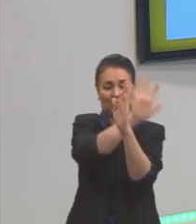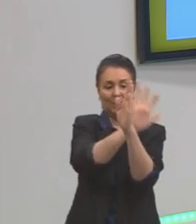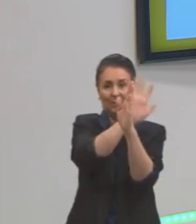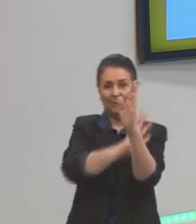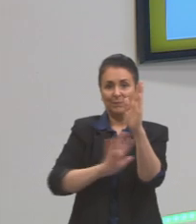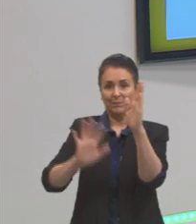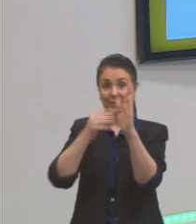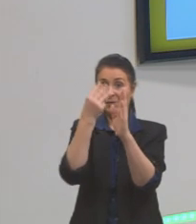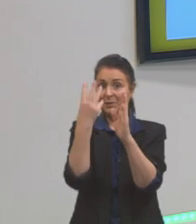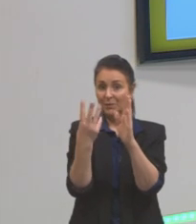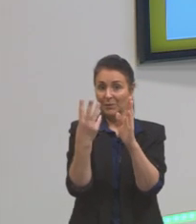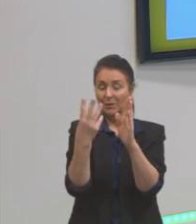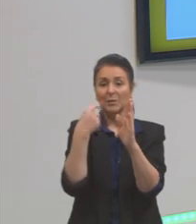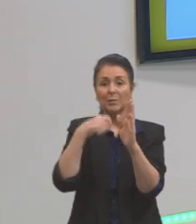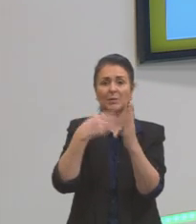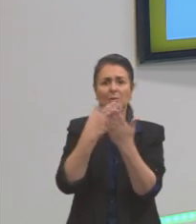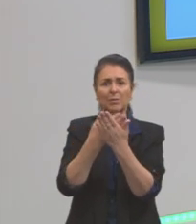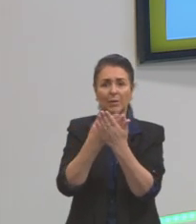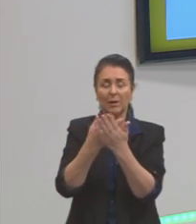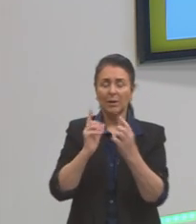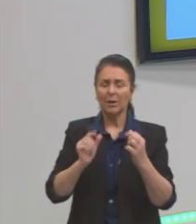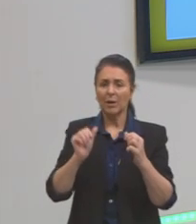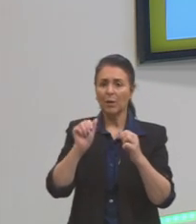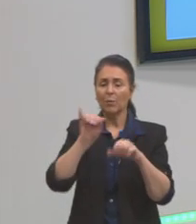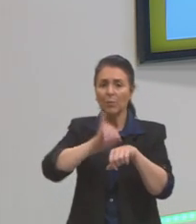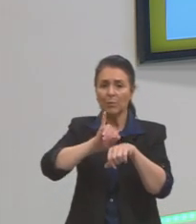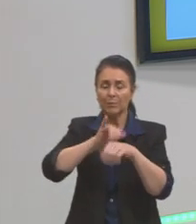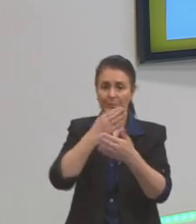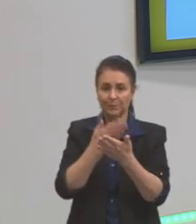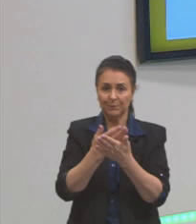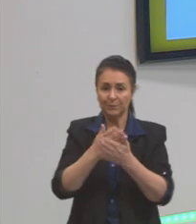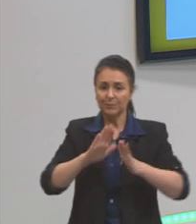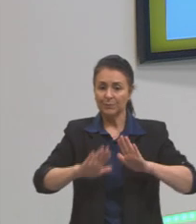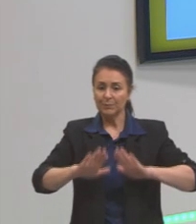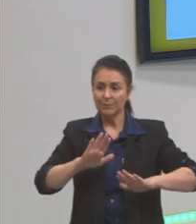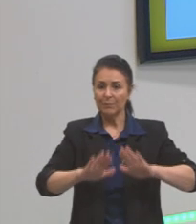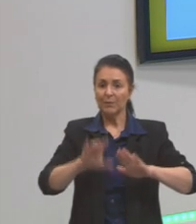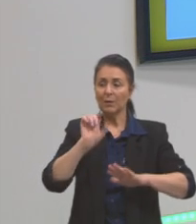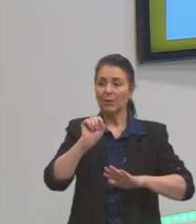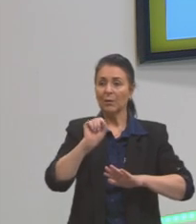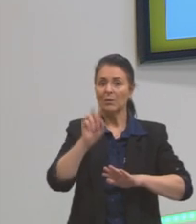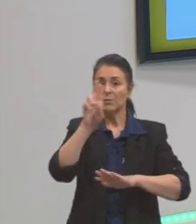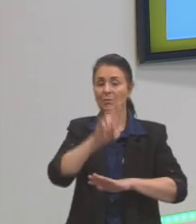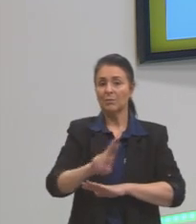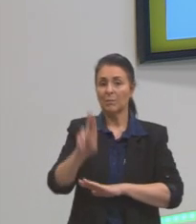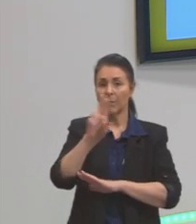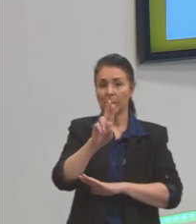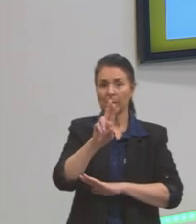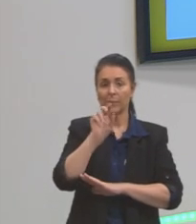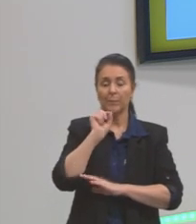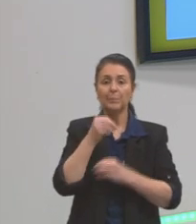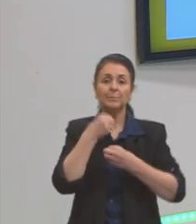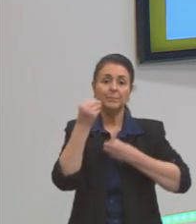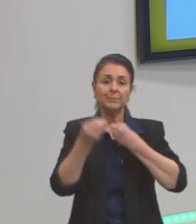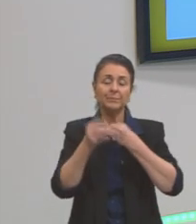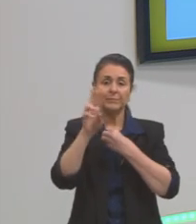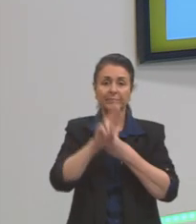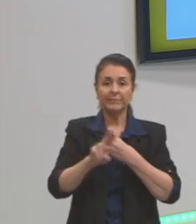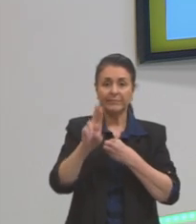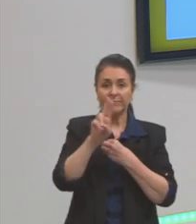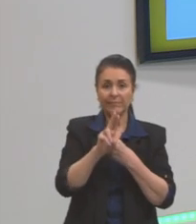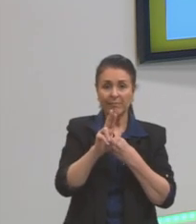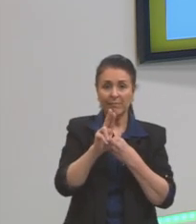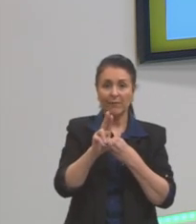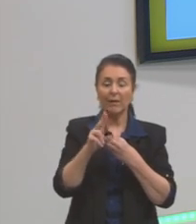ao que a gente precisa estudar, nosso objeto de estudo, e isso depende, então, do que a gente vai utilizar, no que a gente vai utilizar essa